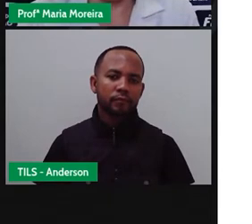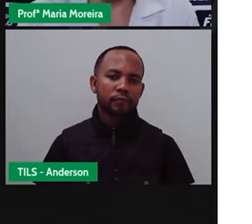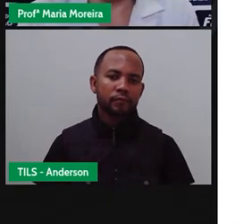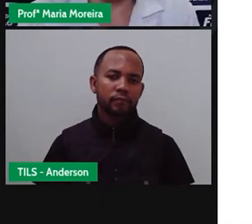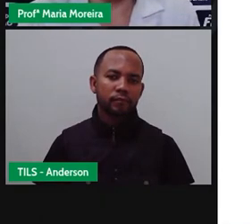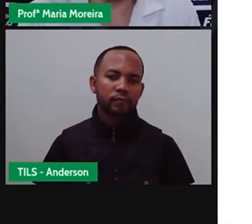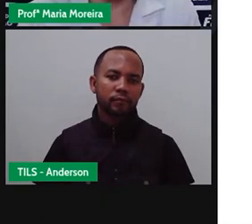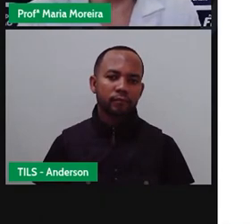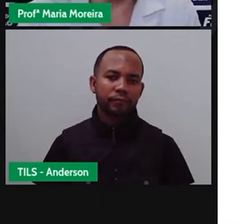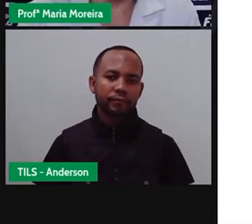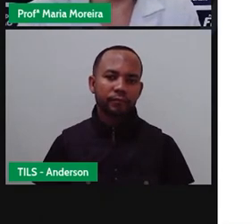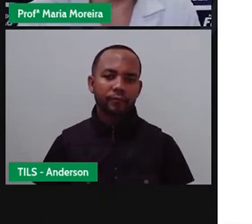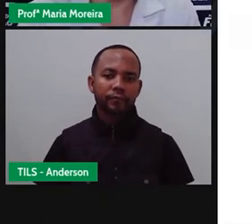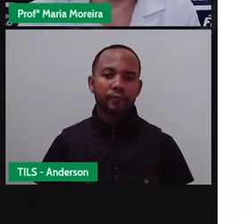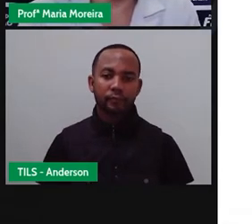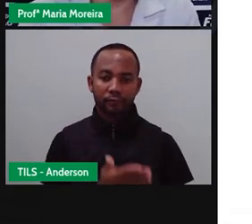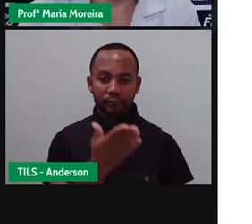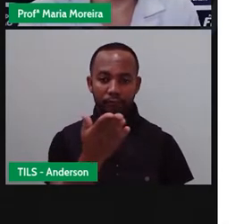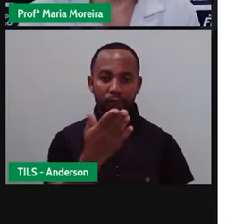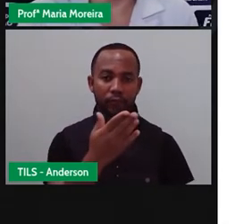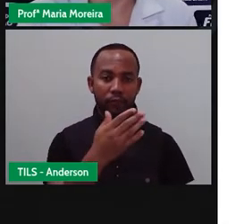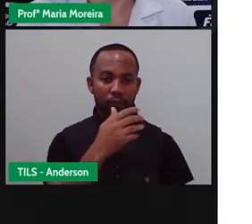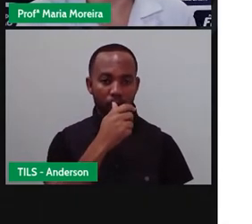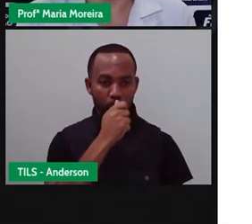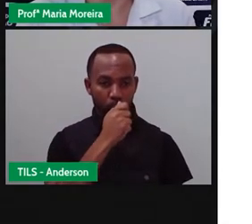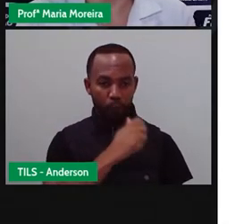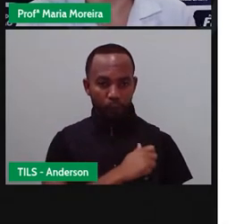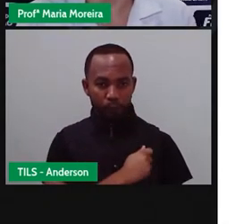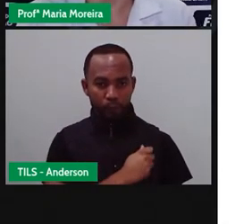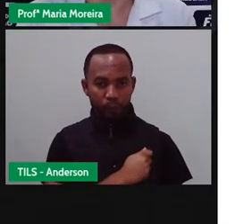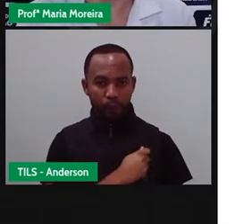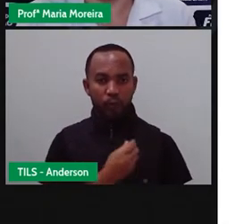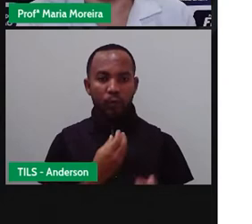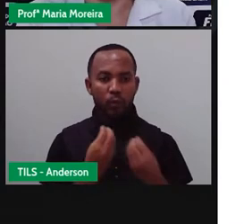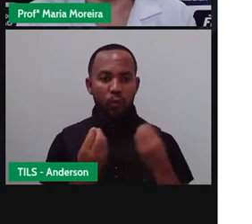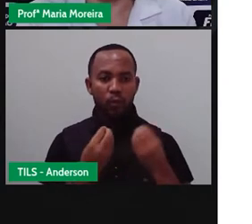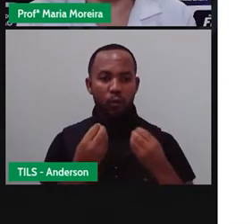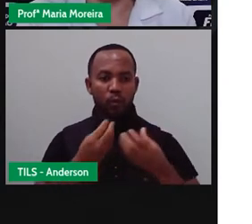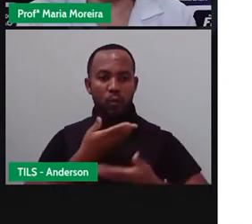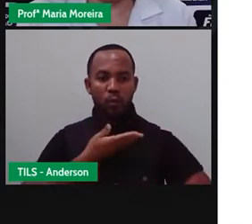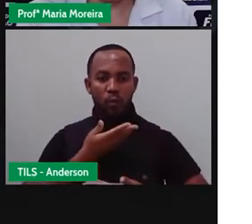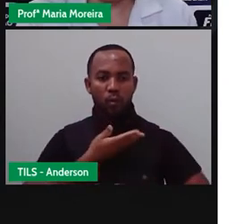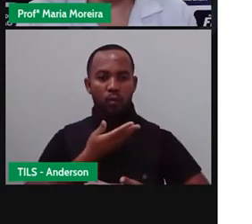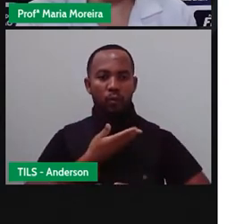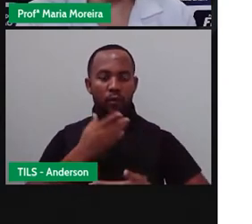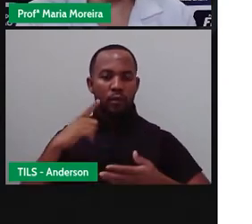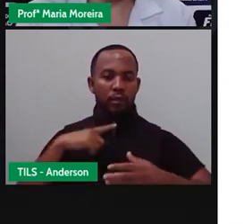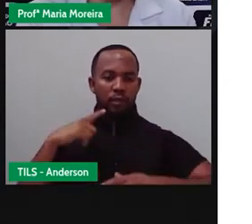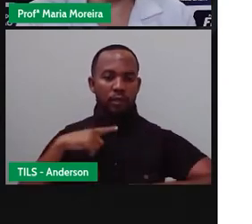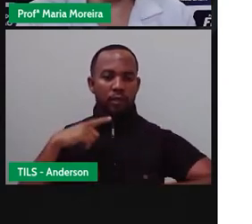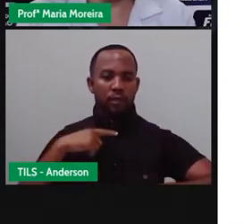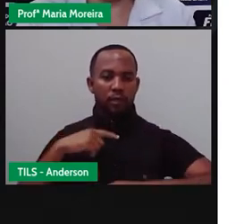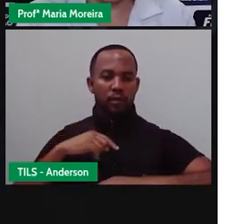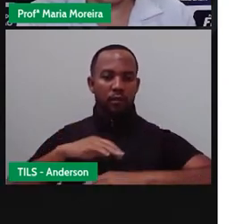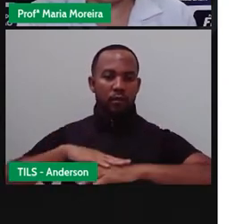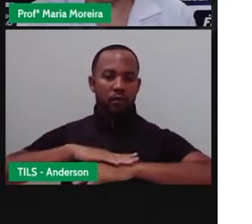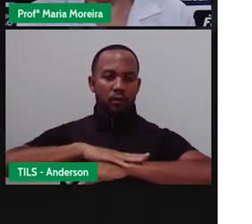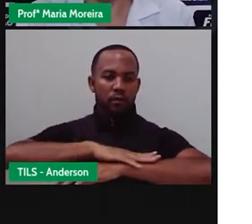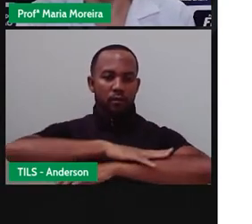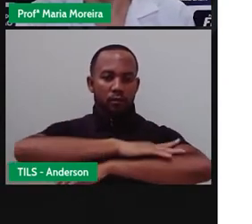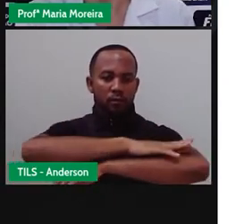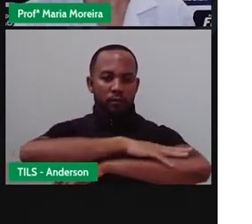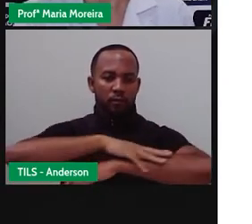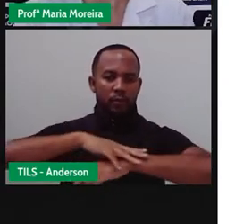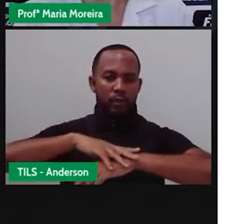Essa leoa. Bom, os mamíferos, eles possuem um corpo coberto de pelos e possuem uma respiração que é